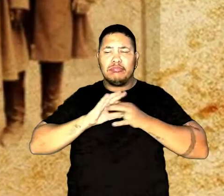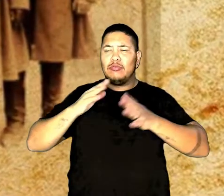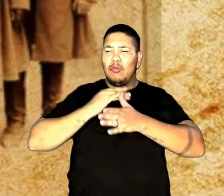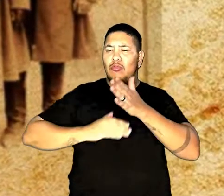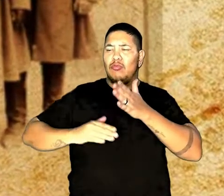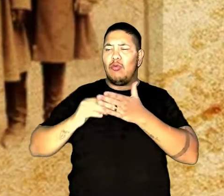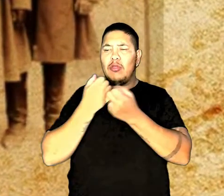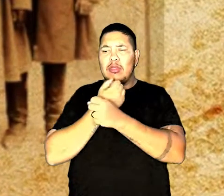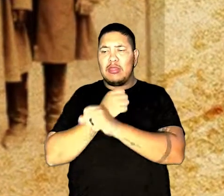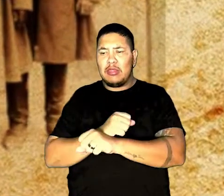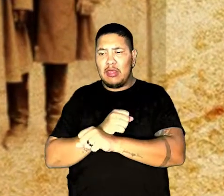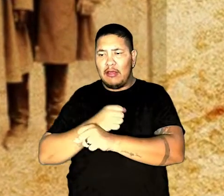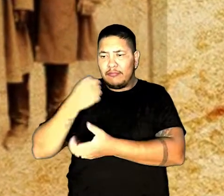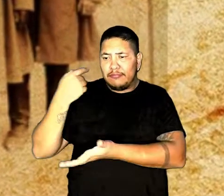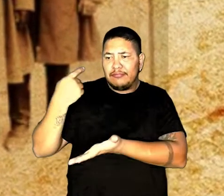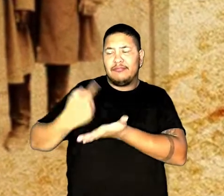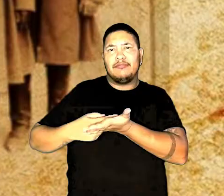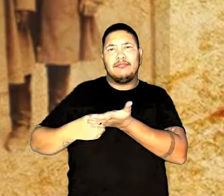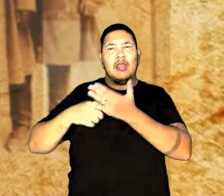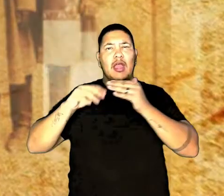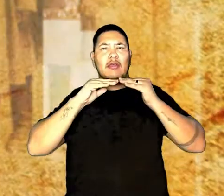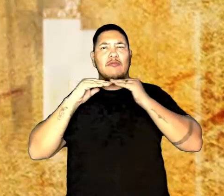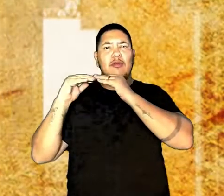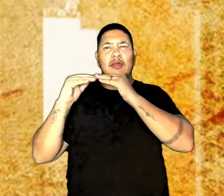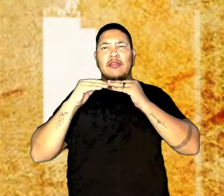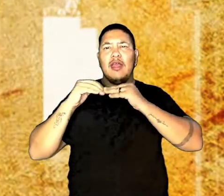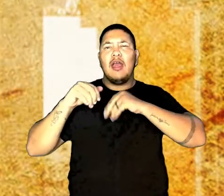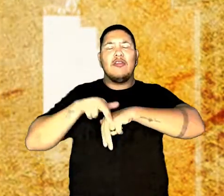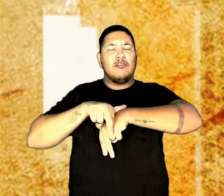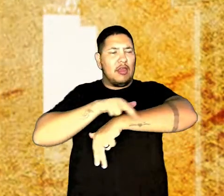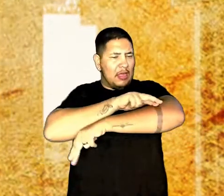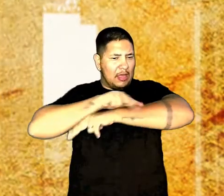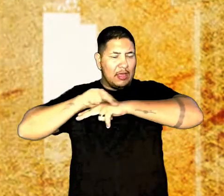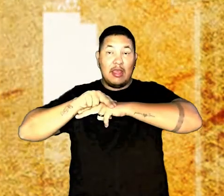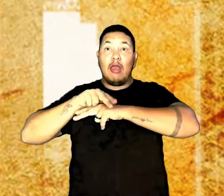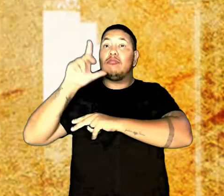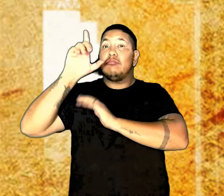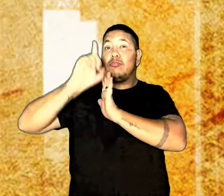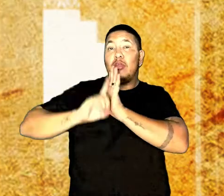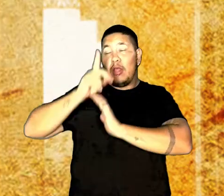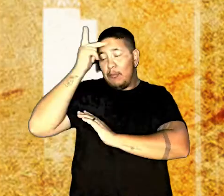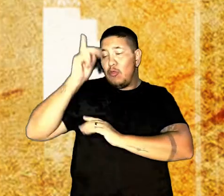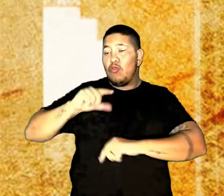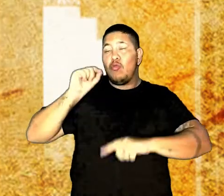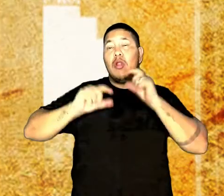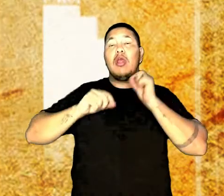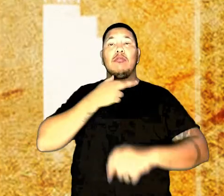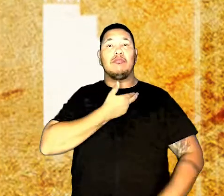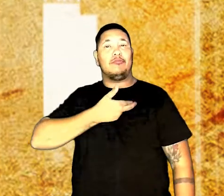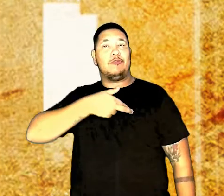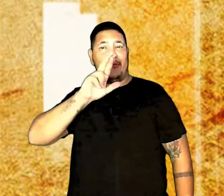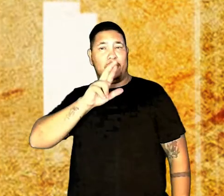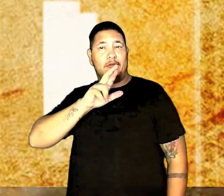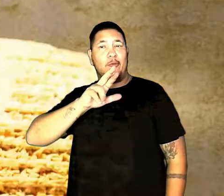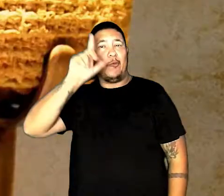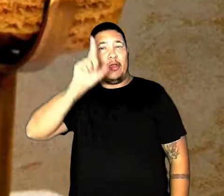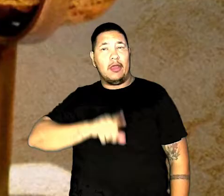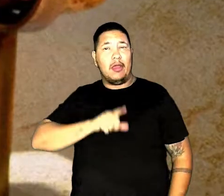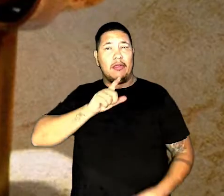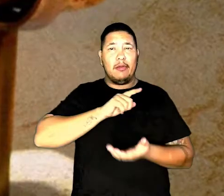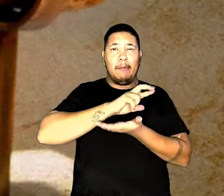os escravos, estabeleceu a igualdade racial e o direito das pessoas escolherem sua própria religião.